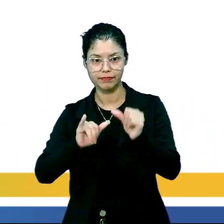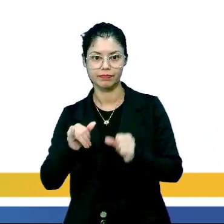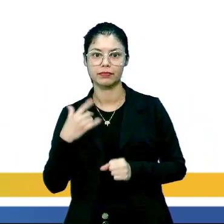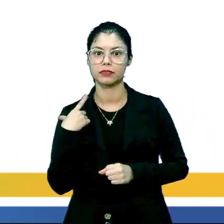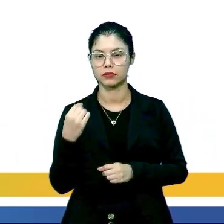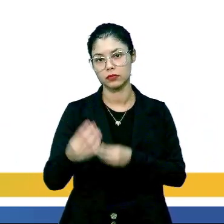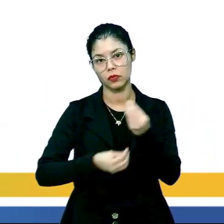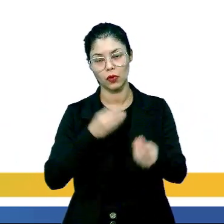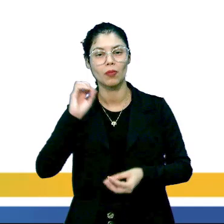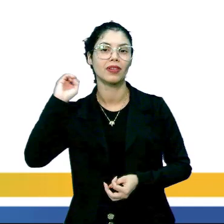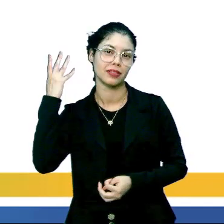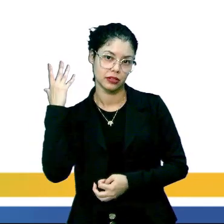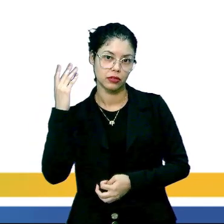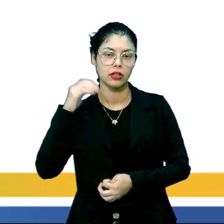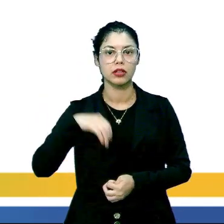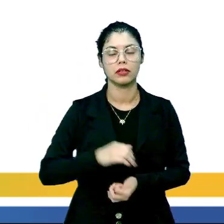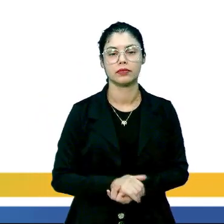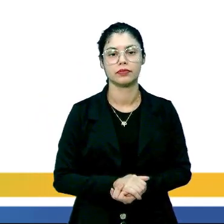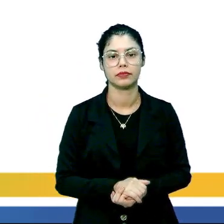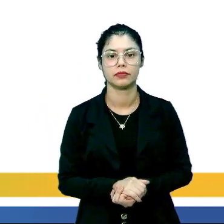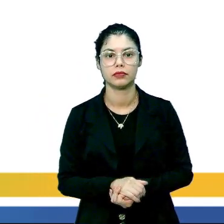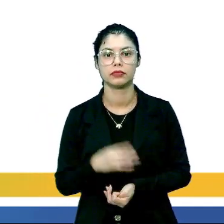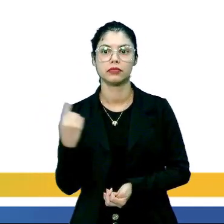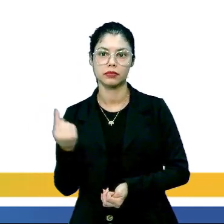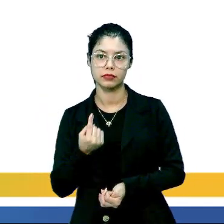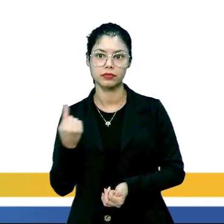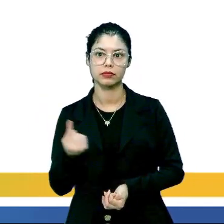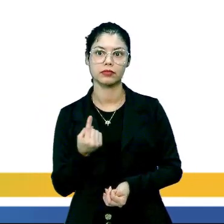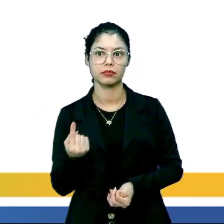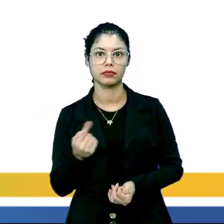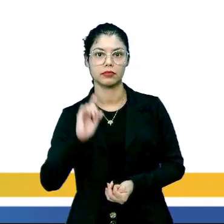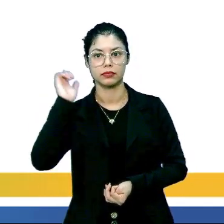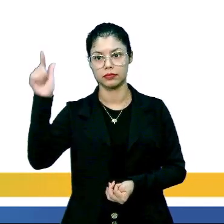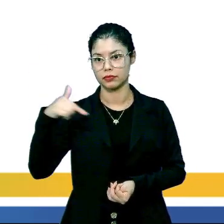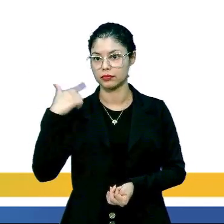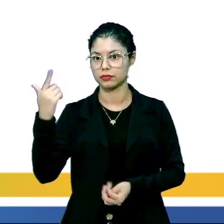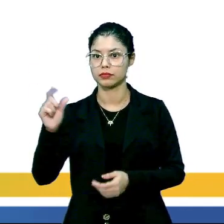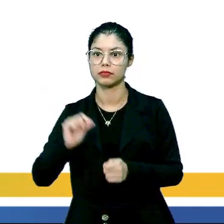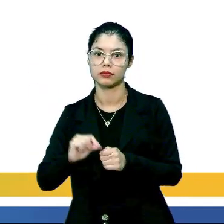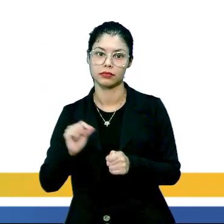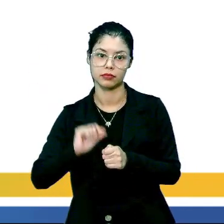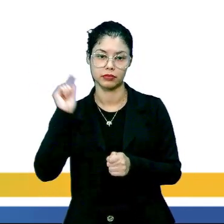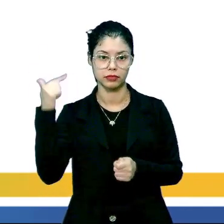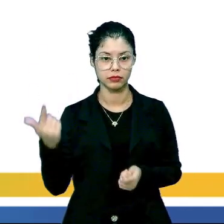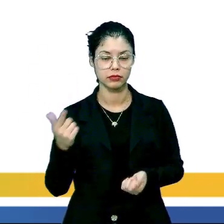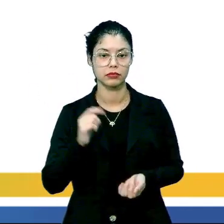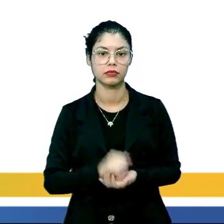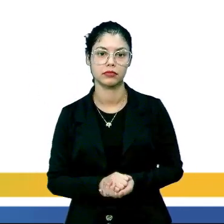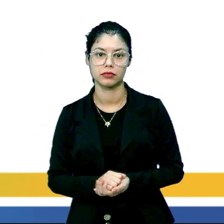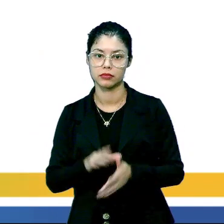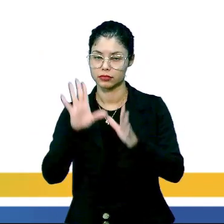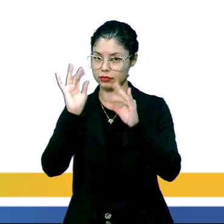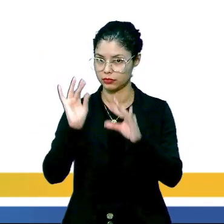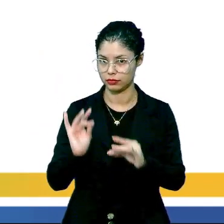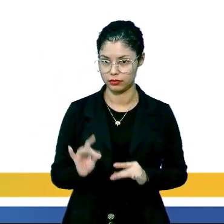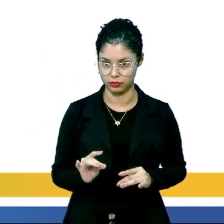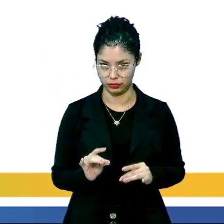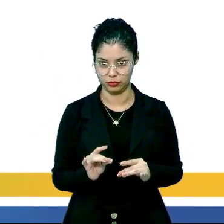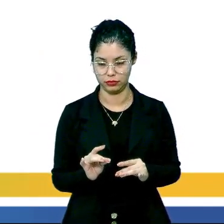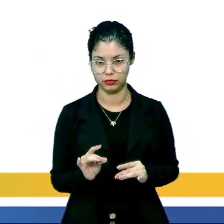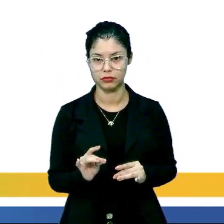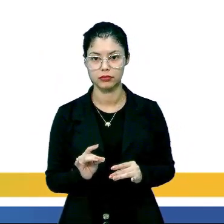vazamento, como no caso de Chernobyl, se isola e parte para outra e vai fazer outra usina, tá? Detalhe, né?